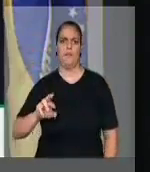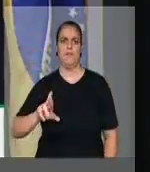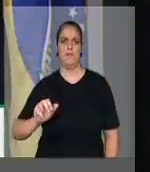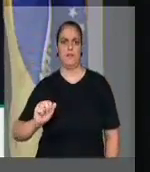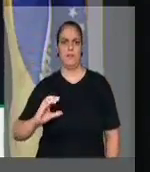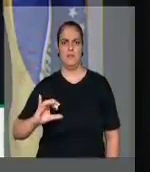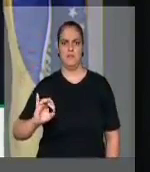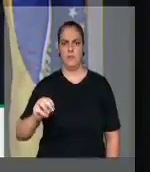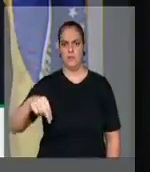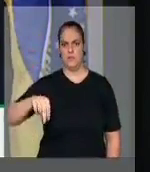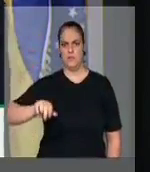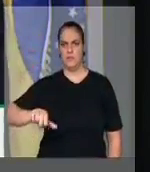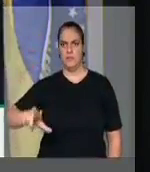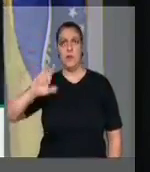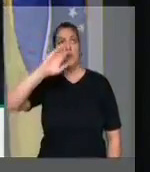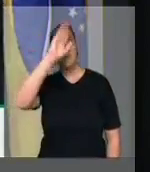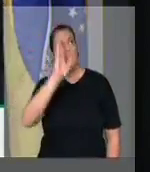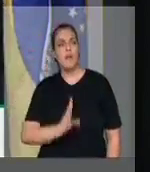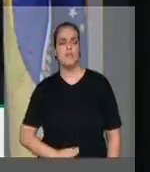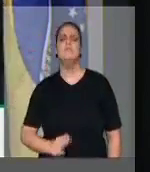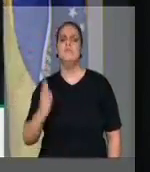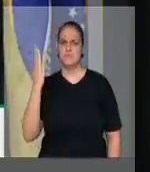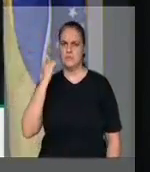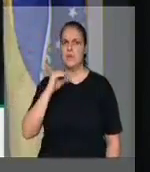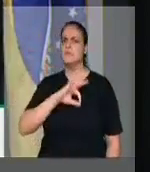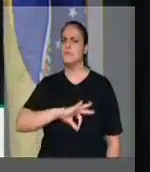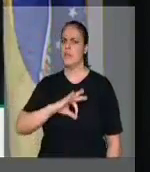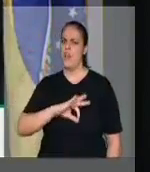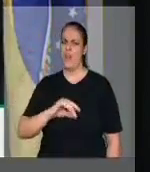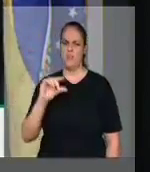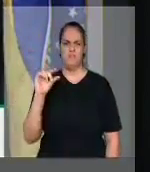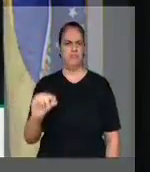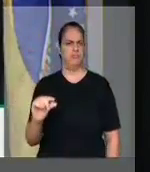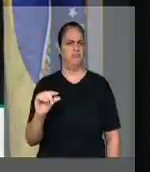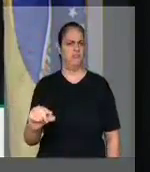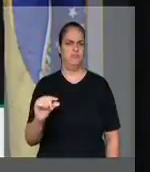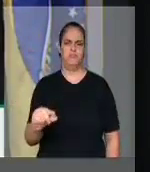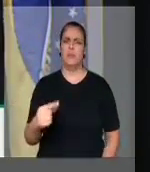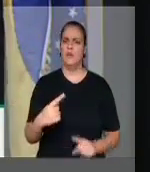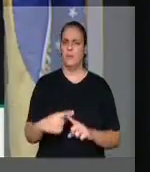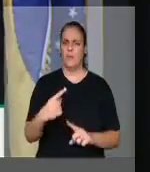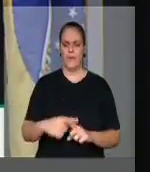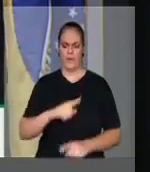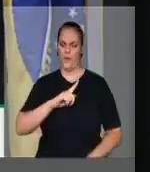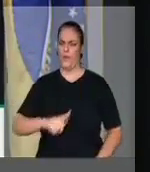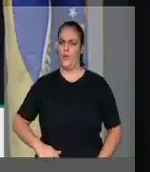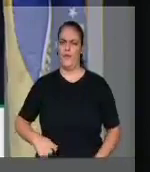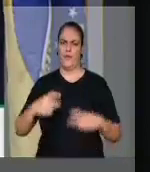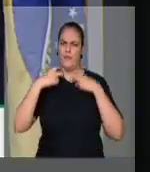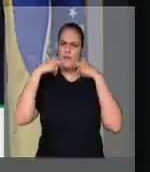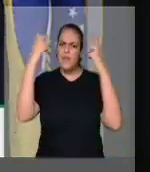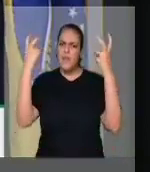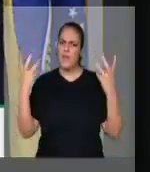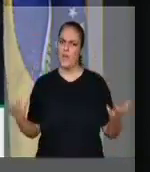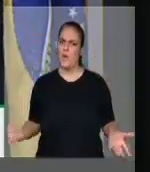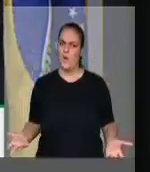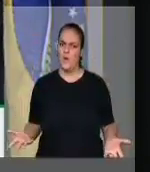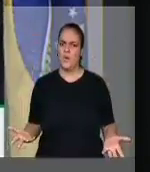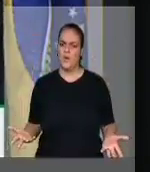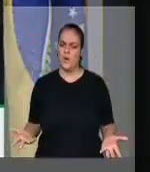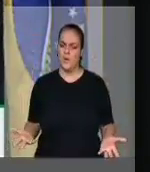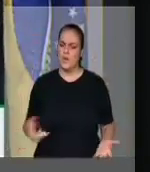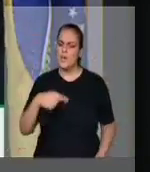seus policiais têm um salário miserável, porque os governantes não tomam vergonha e não se